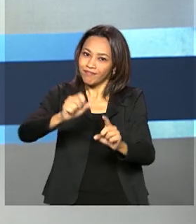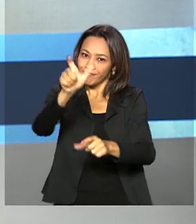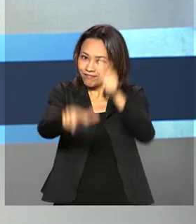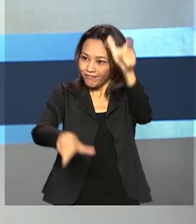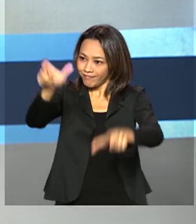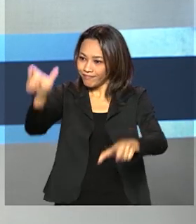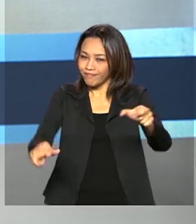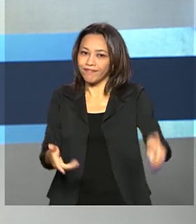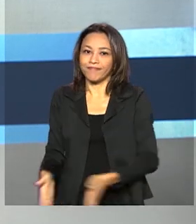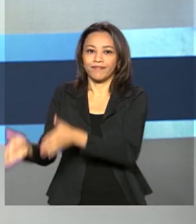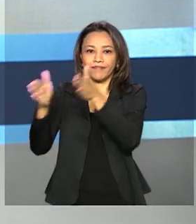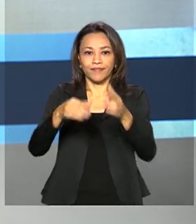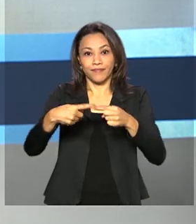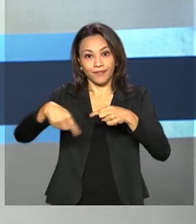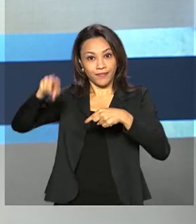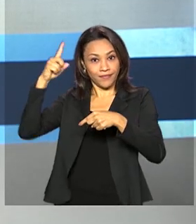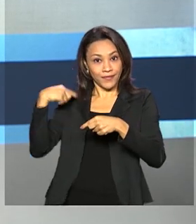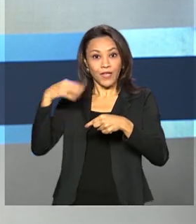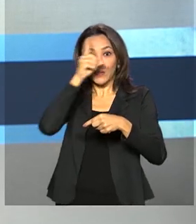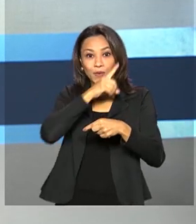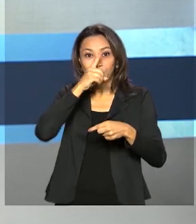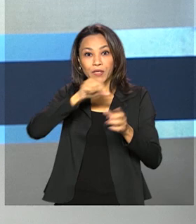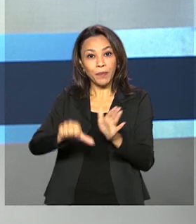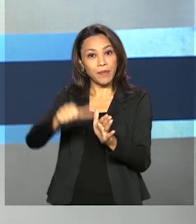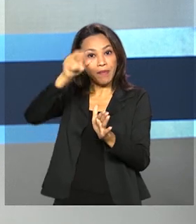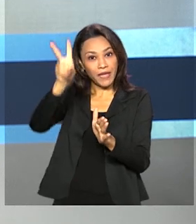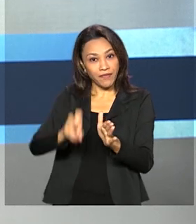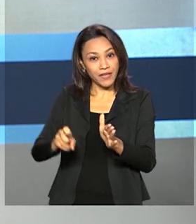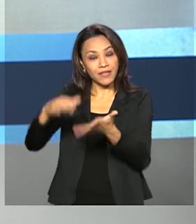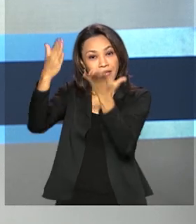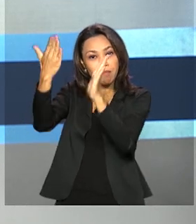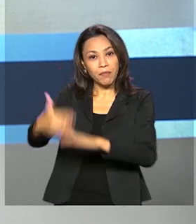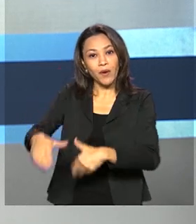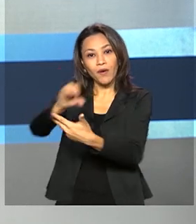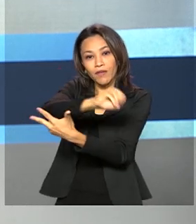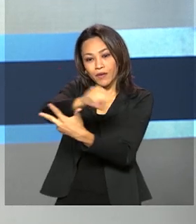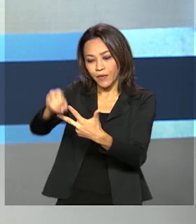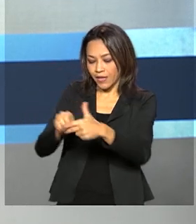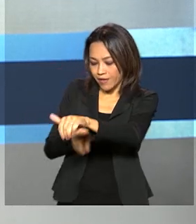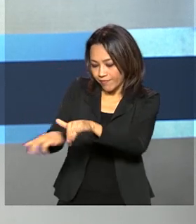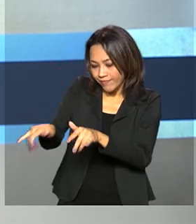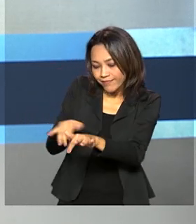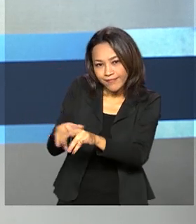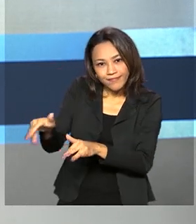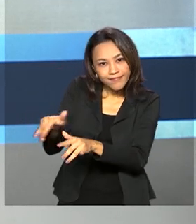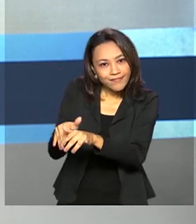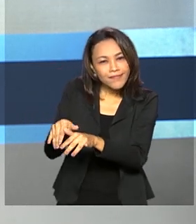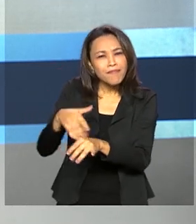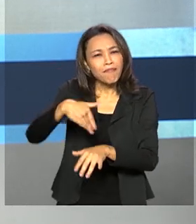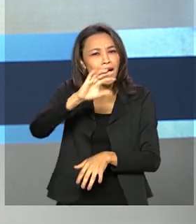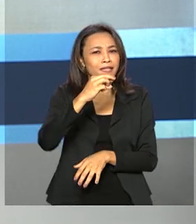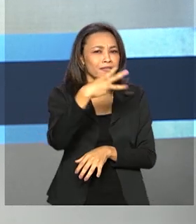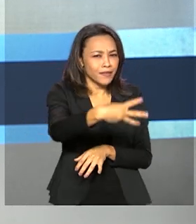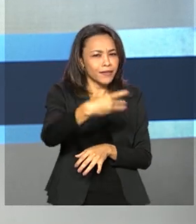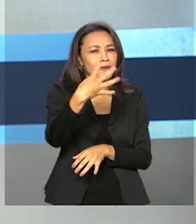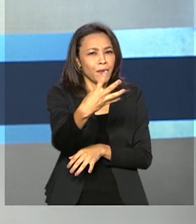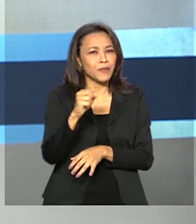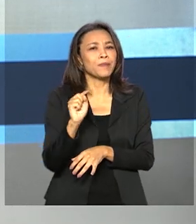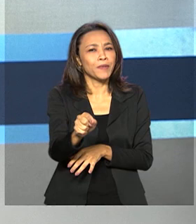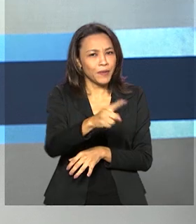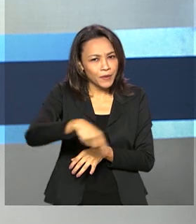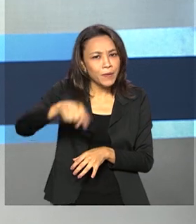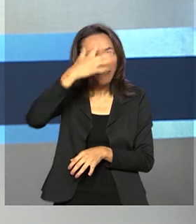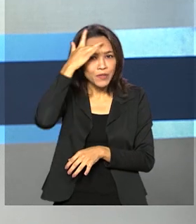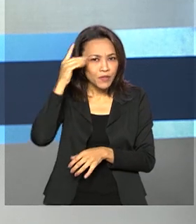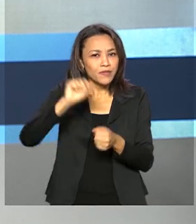neste domingo foi realizada pela primeira vez a versão digital do Exame Nacional do Ensino Médio. Mais de 34 mil pessoas fizeram a